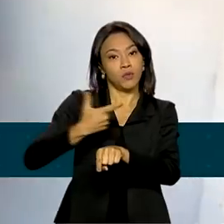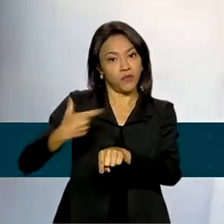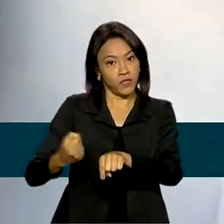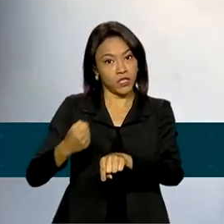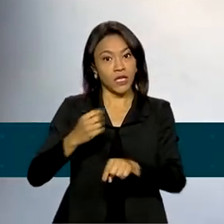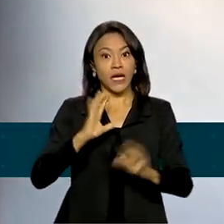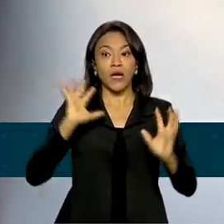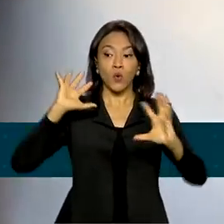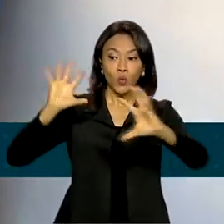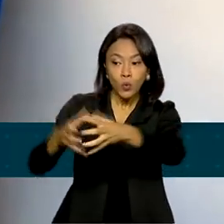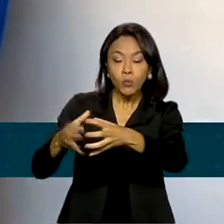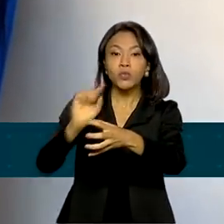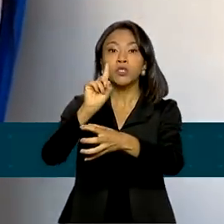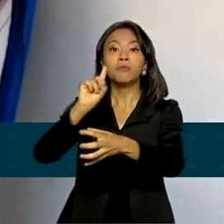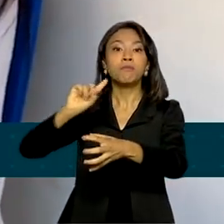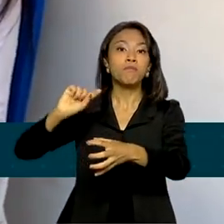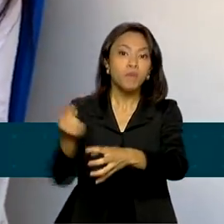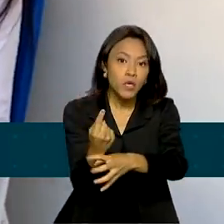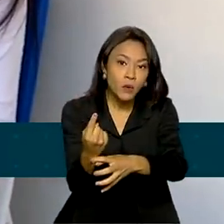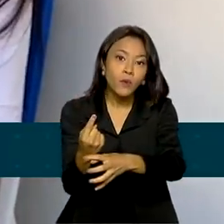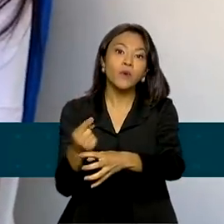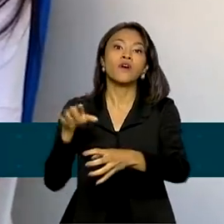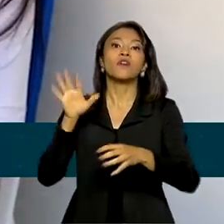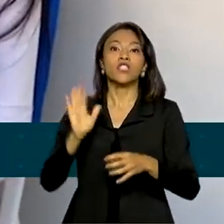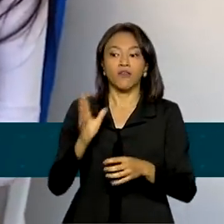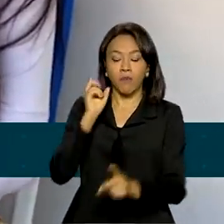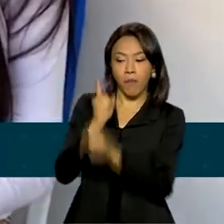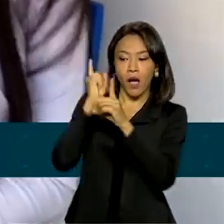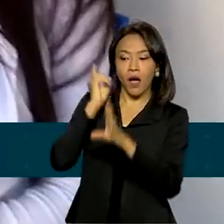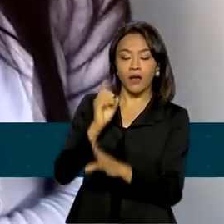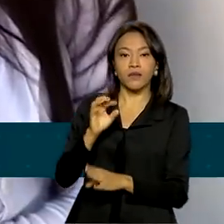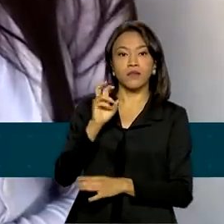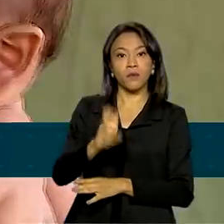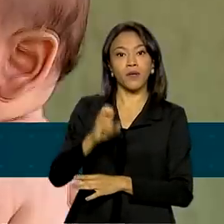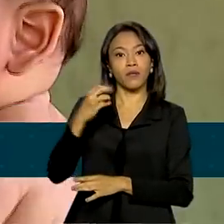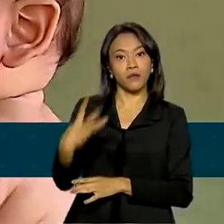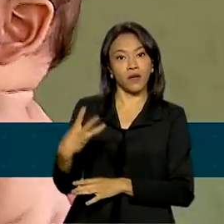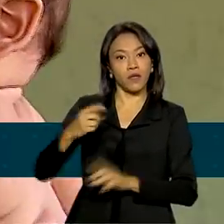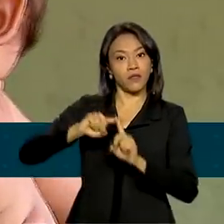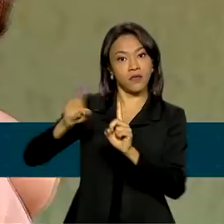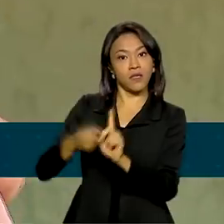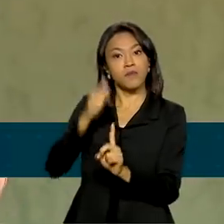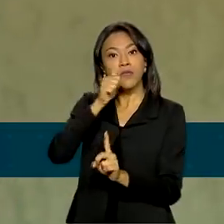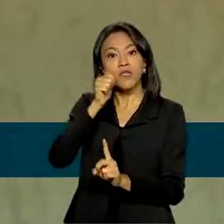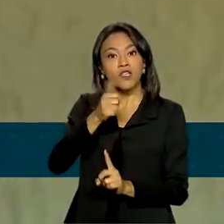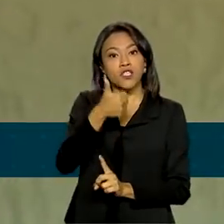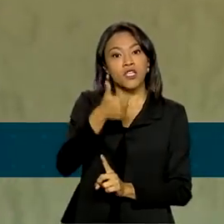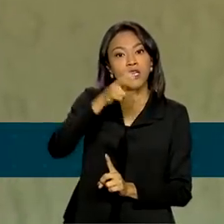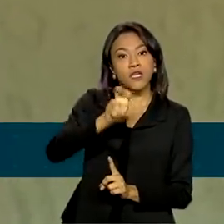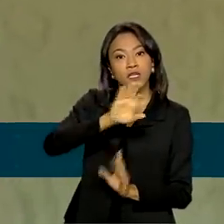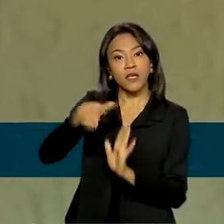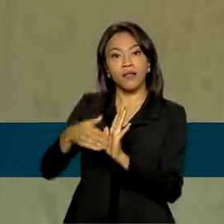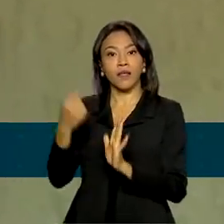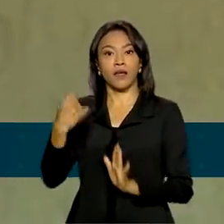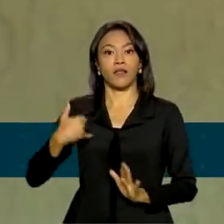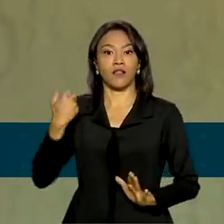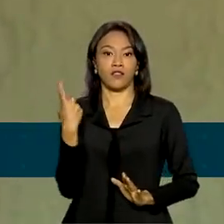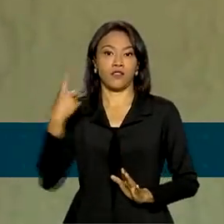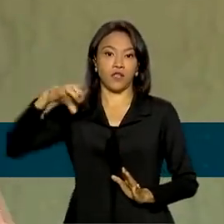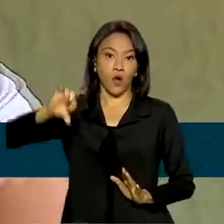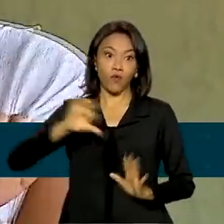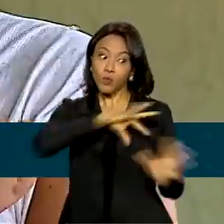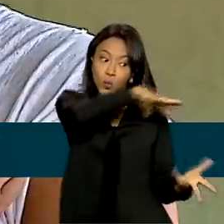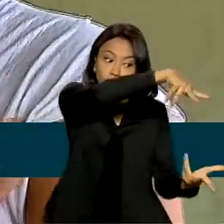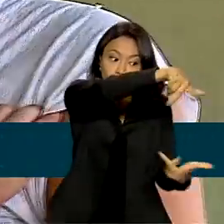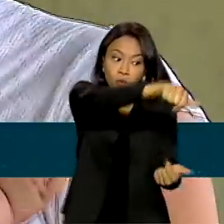habitantes foram registradas 53 gestações em meninas entre 15 e 19 anos. No mundo, a média é de